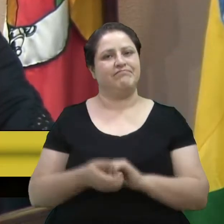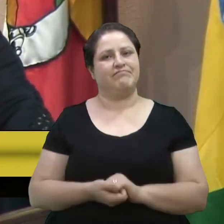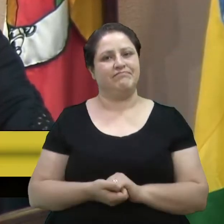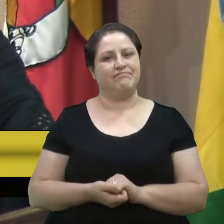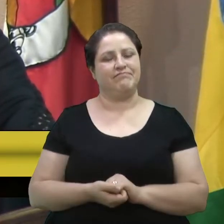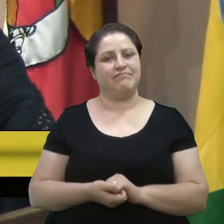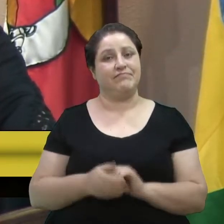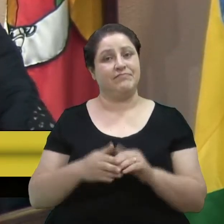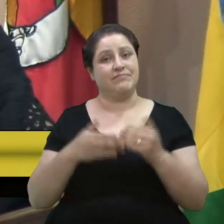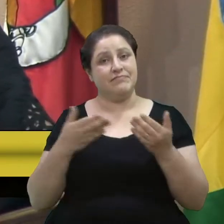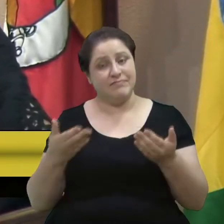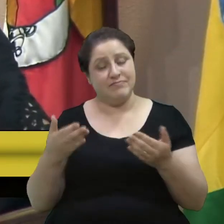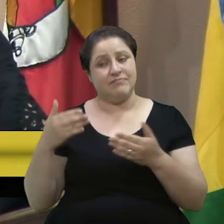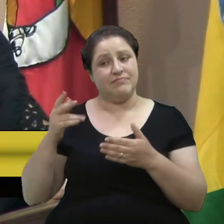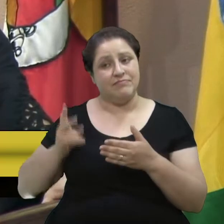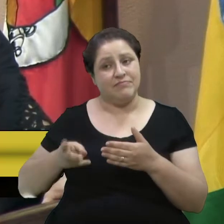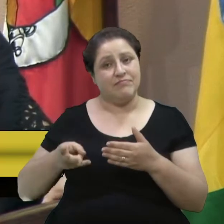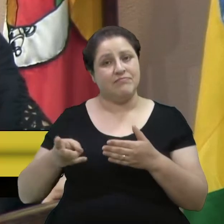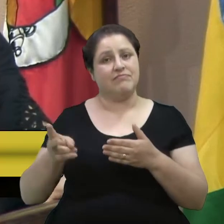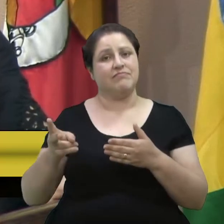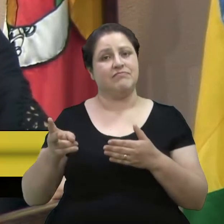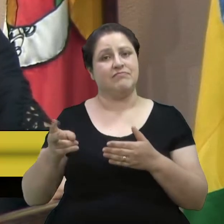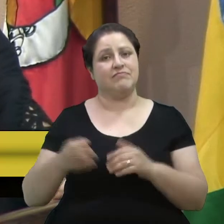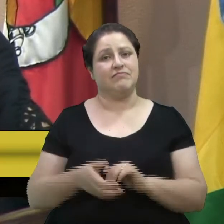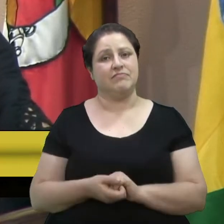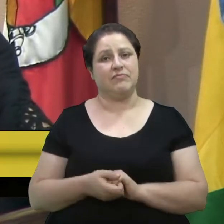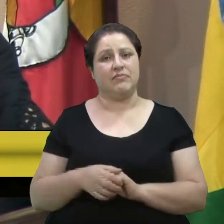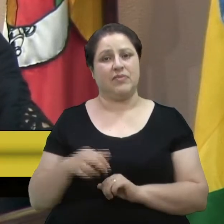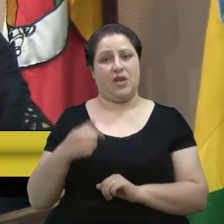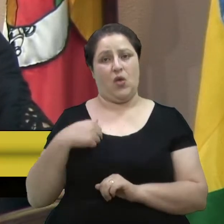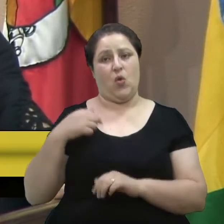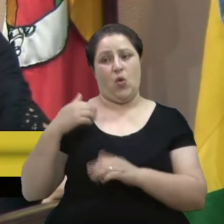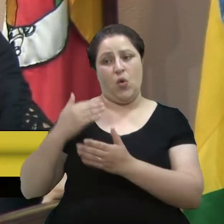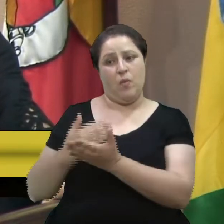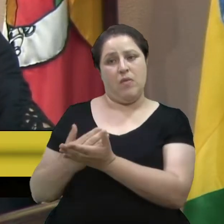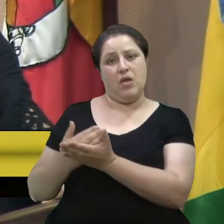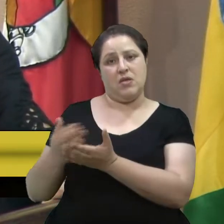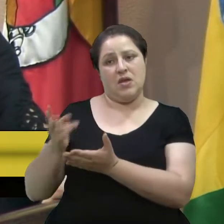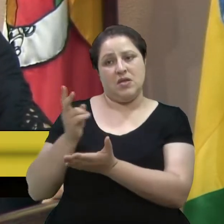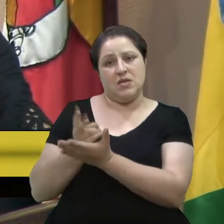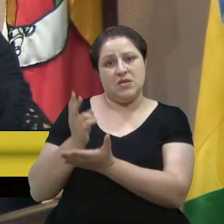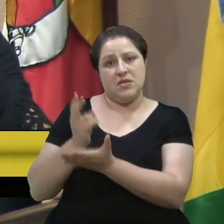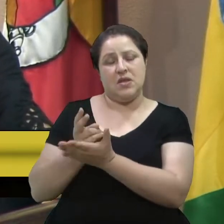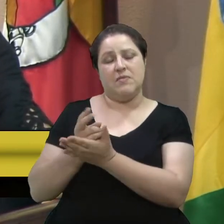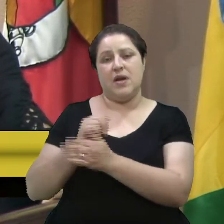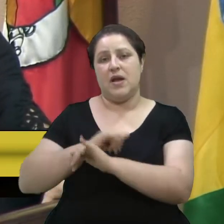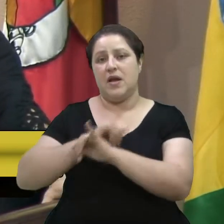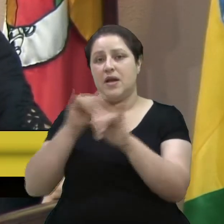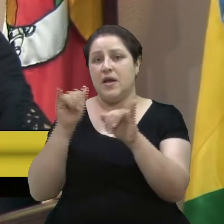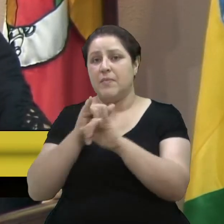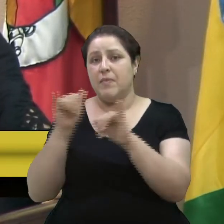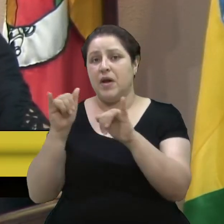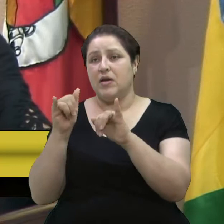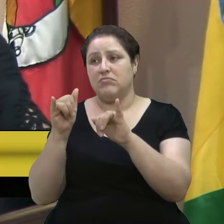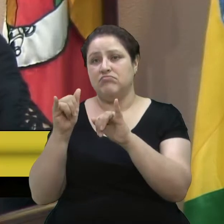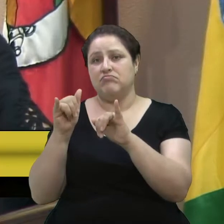E, com isso, nós começamos a sempre fazer campanha para alguém,